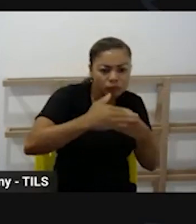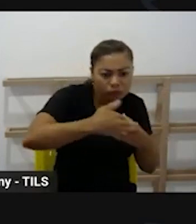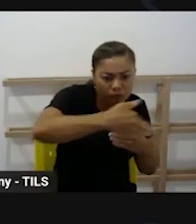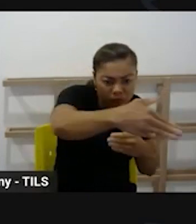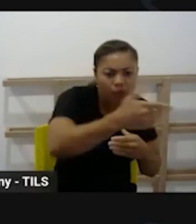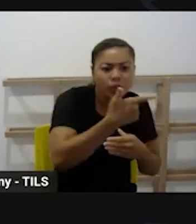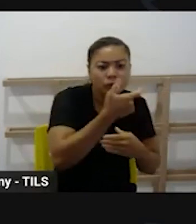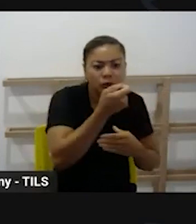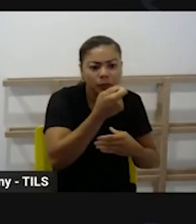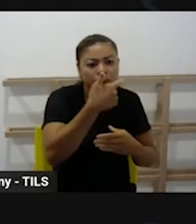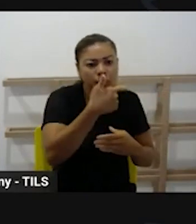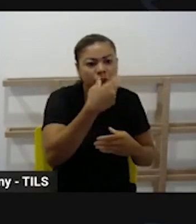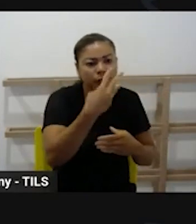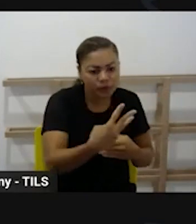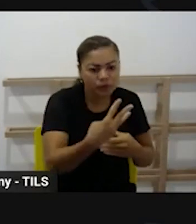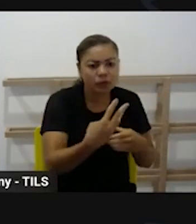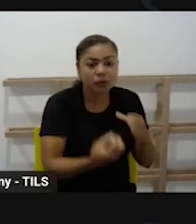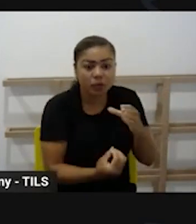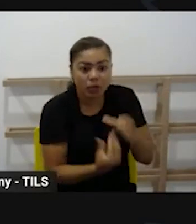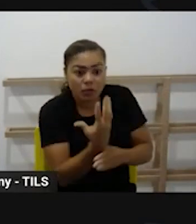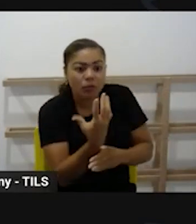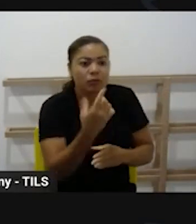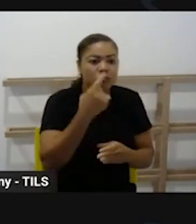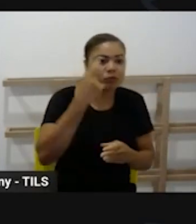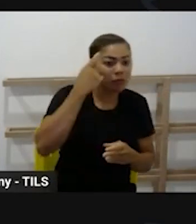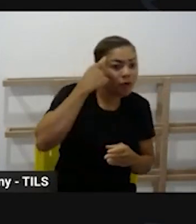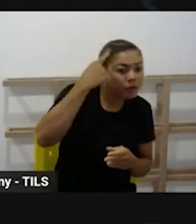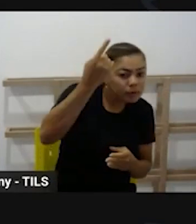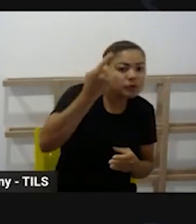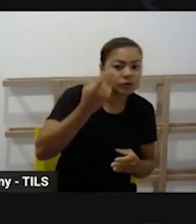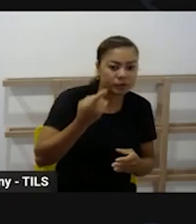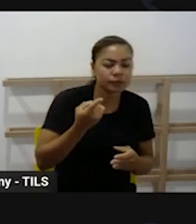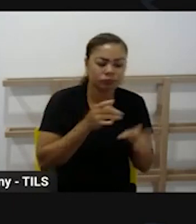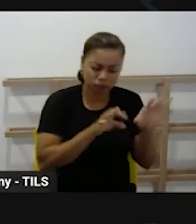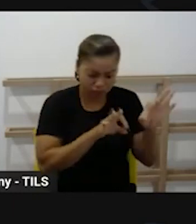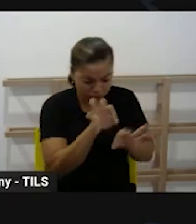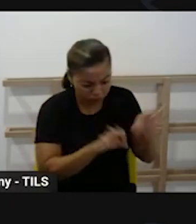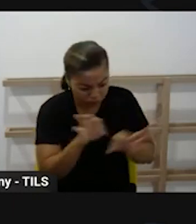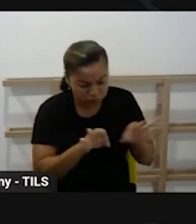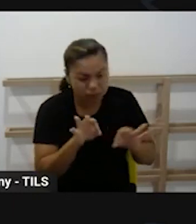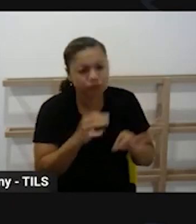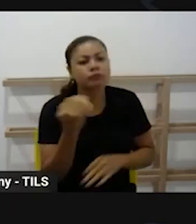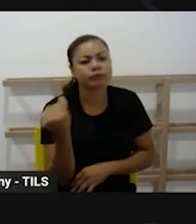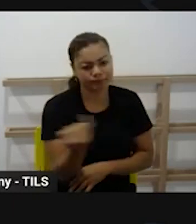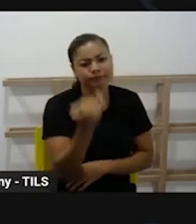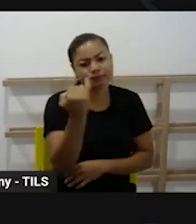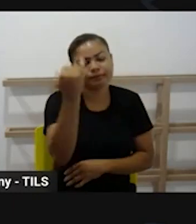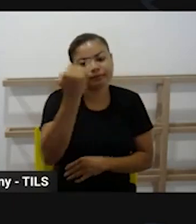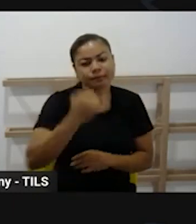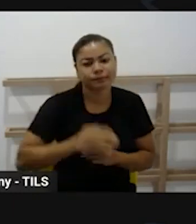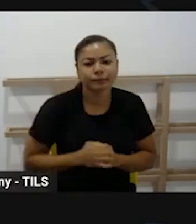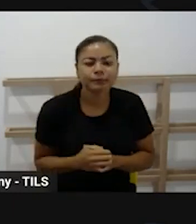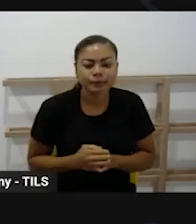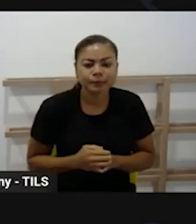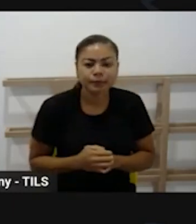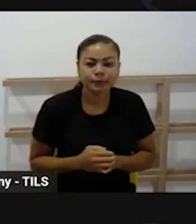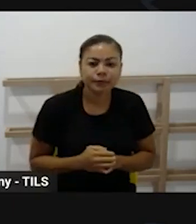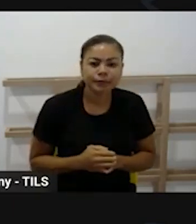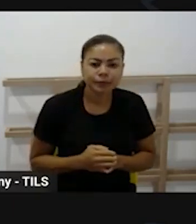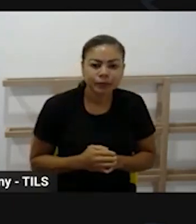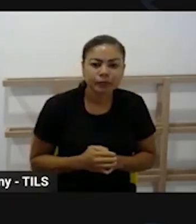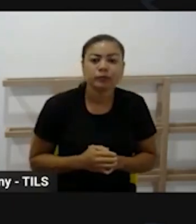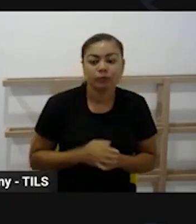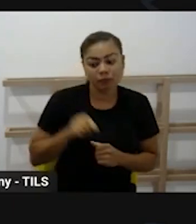planejamento que vai ser desenvolvido no ano de 2023. Então, é quanto que é importante a gente trazer esse cuidar e educar, esses